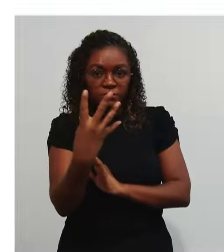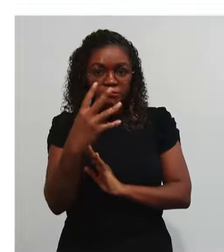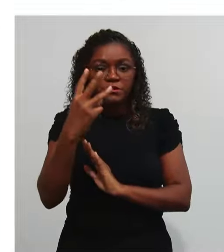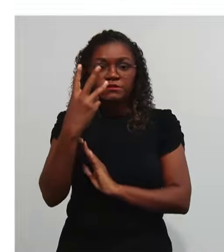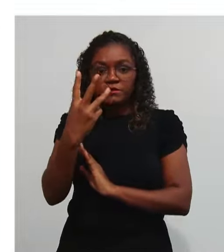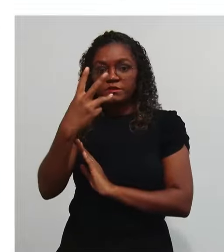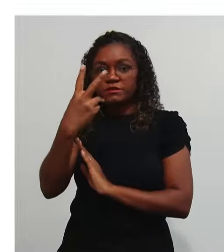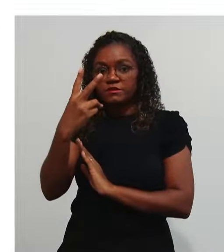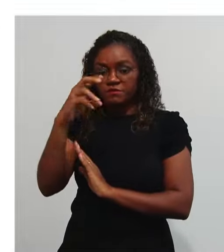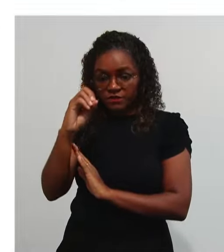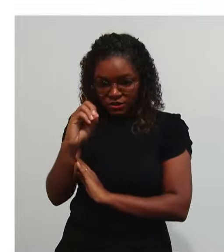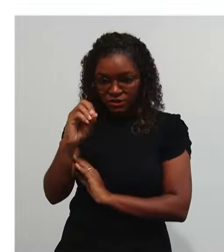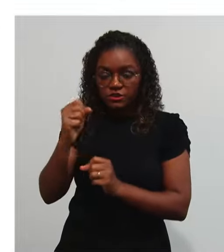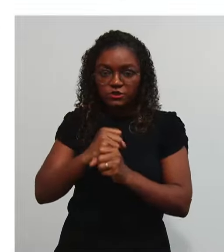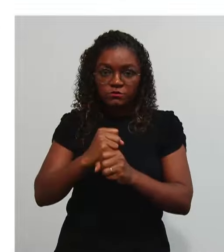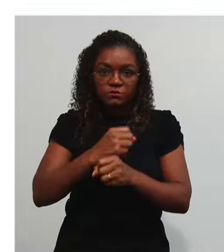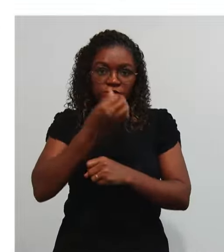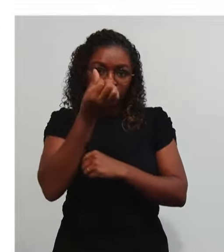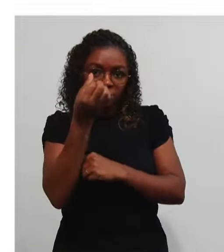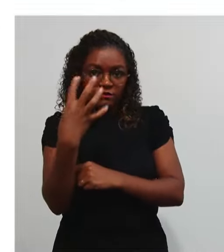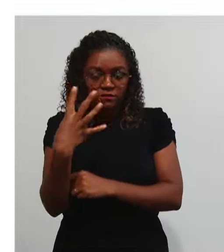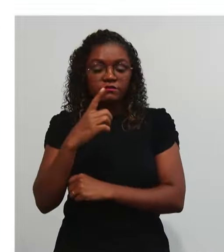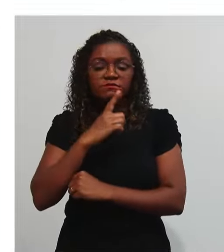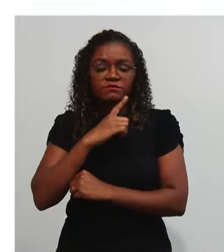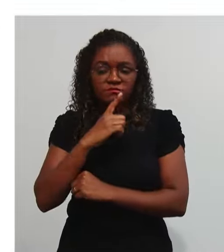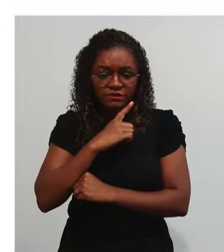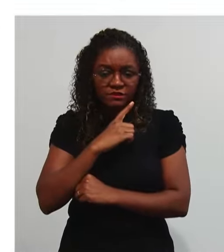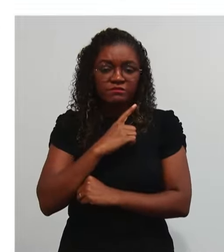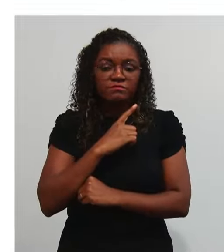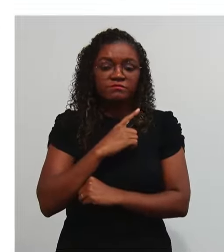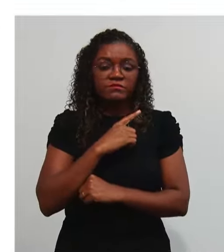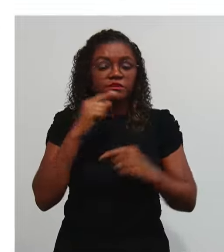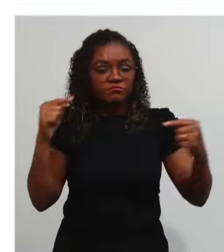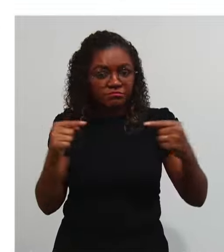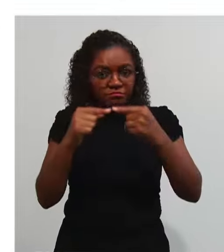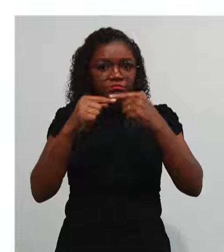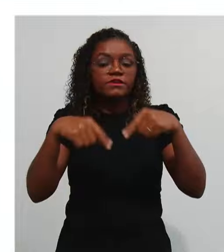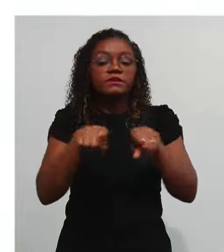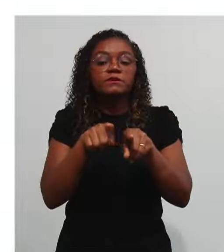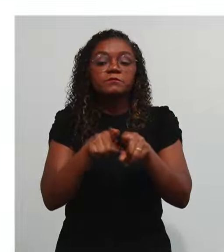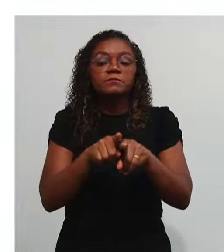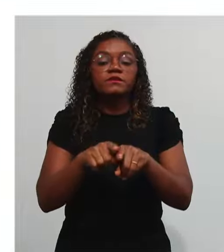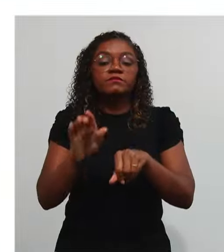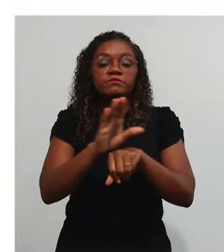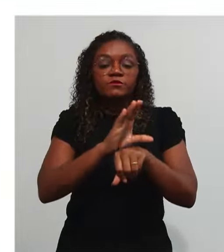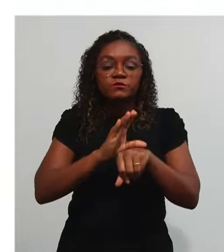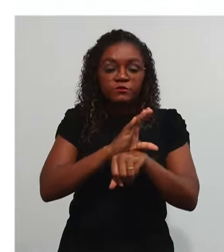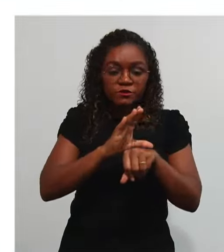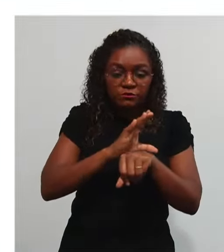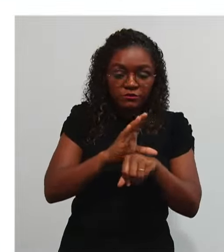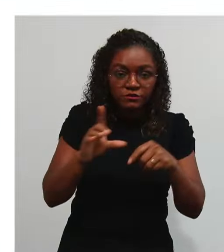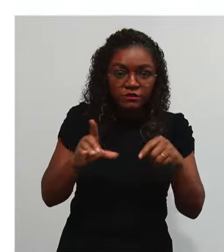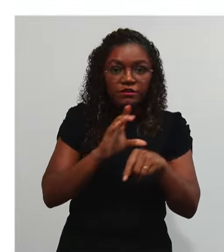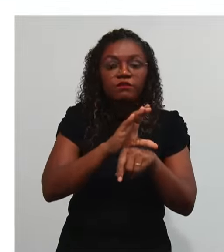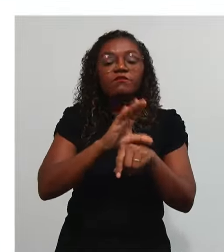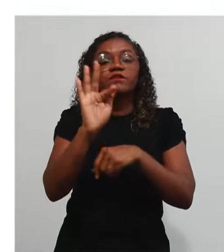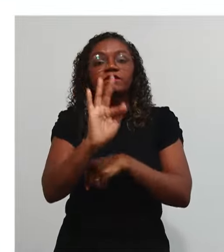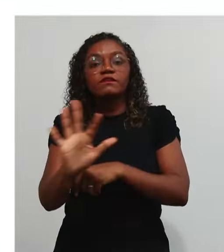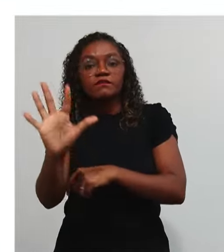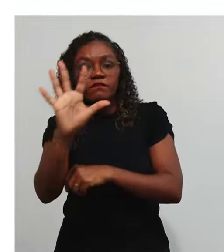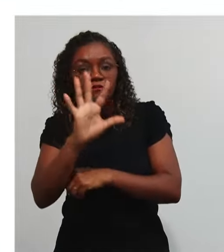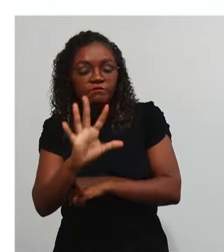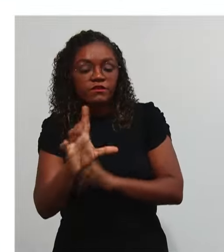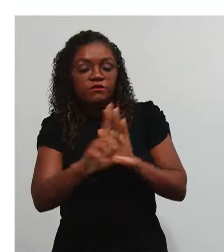constituição Federal Aqui Nós temos Também O artigo 56 Da lei